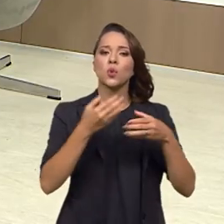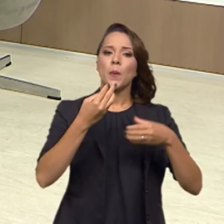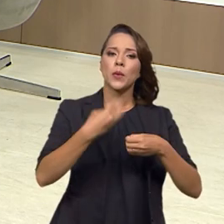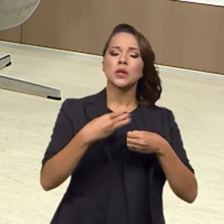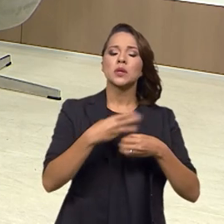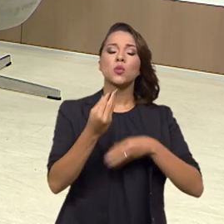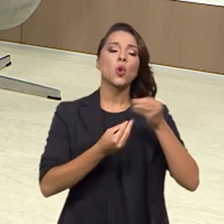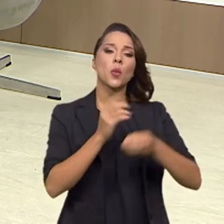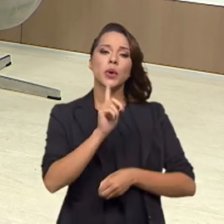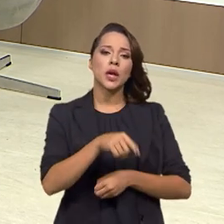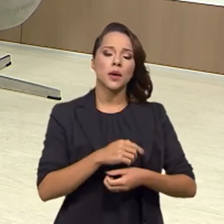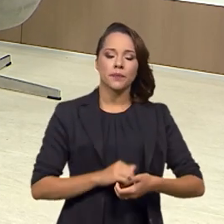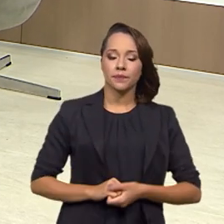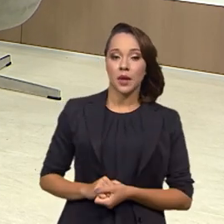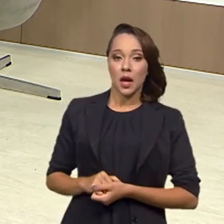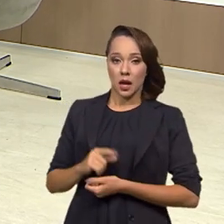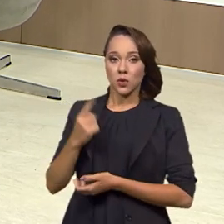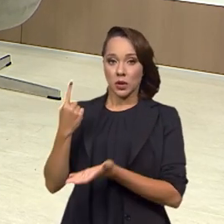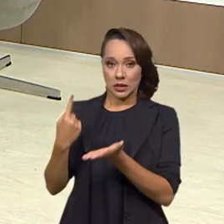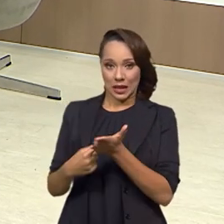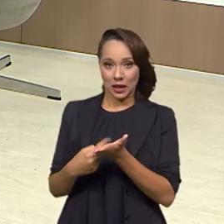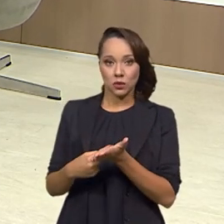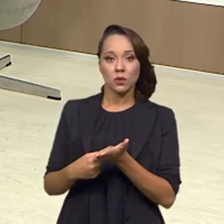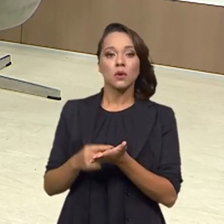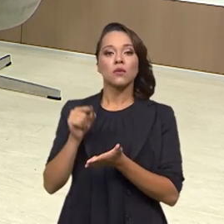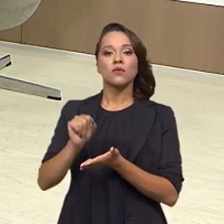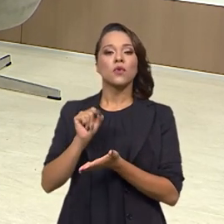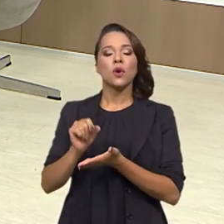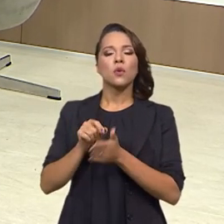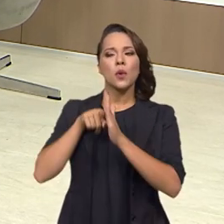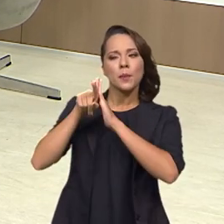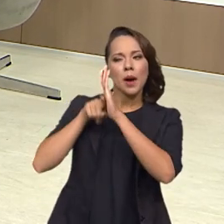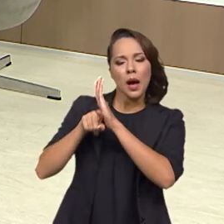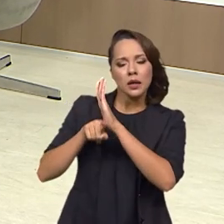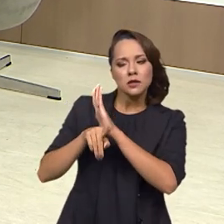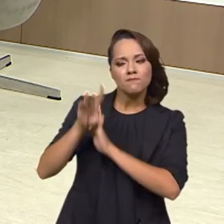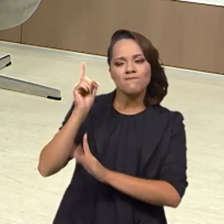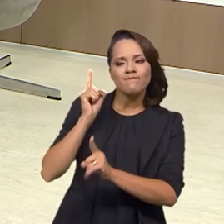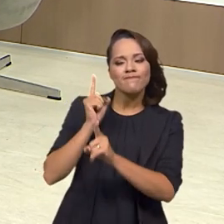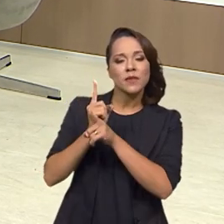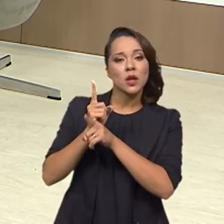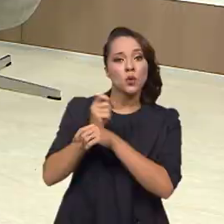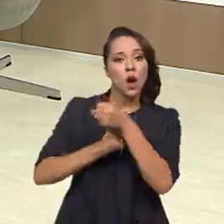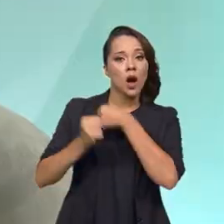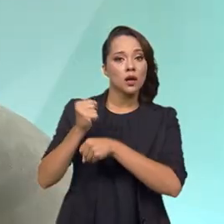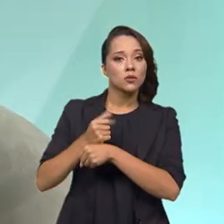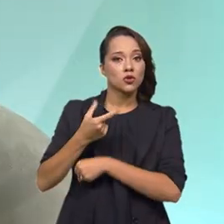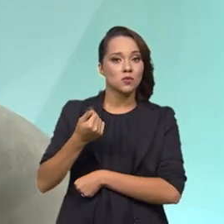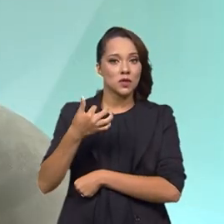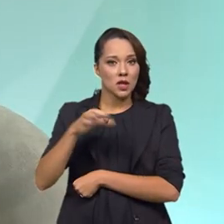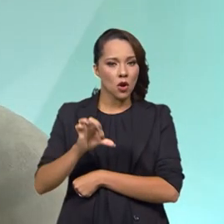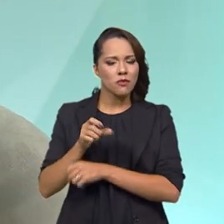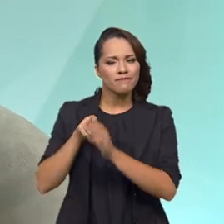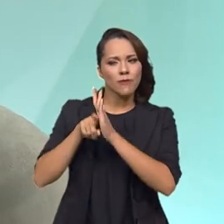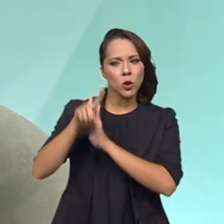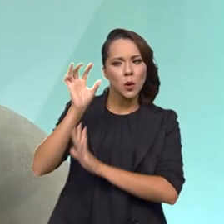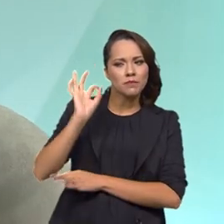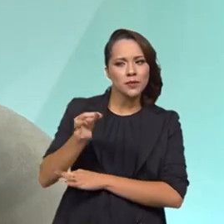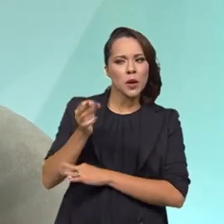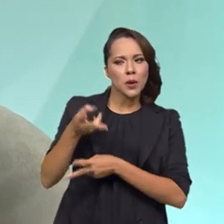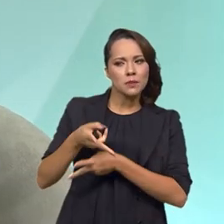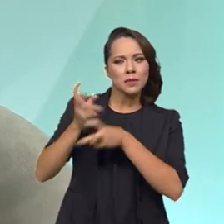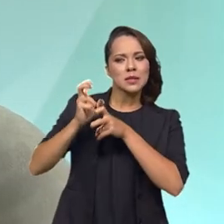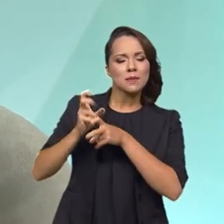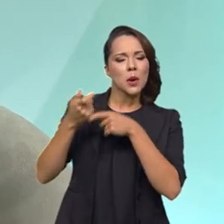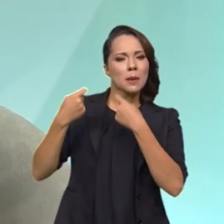funciona. O pacto, ele foi criado em cima de um diagnóstico, a partir de 2019, quando nós sentimos a